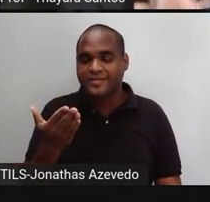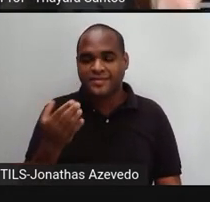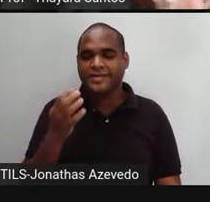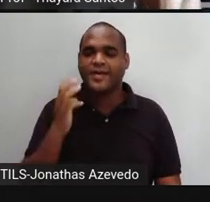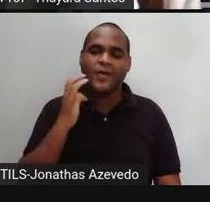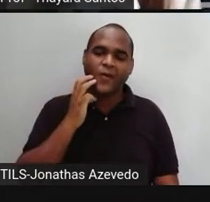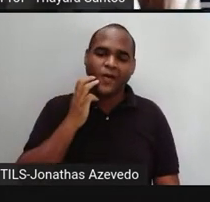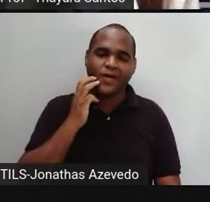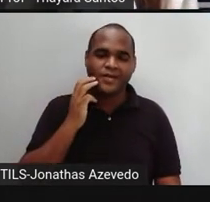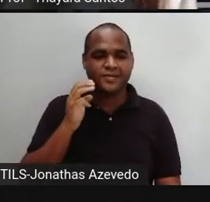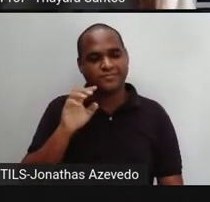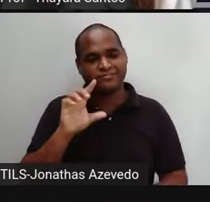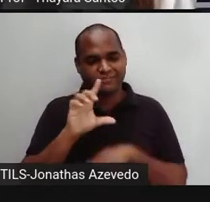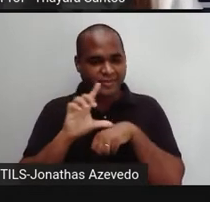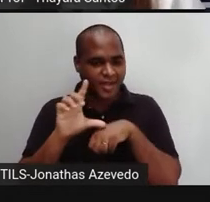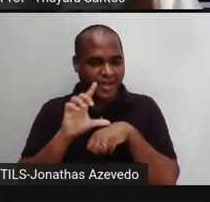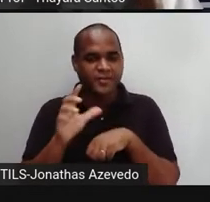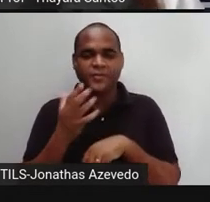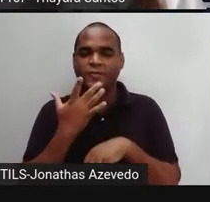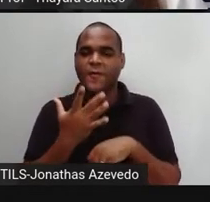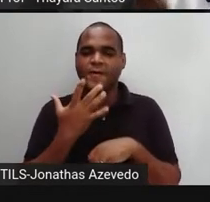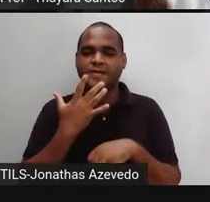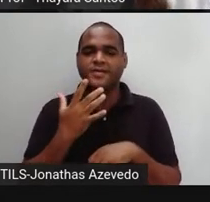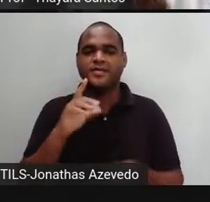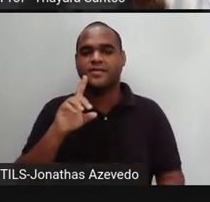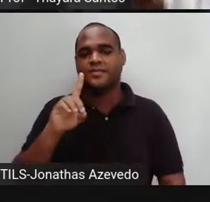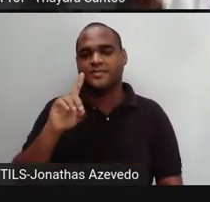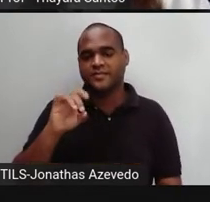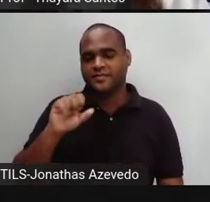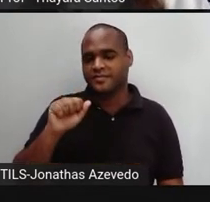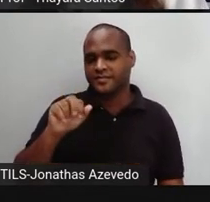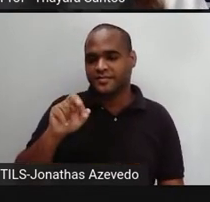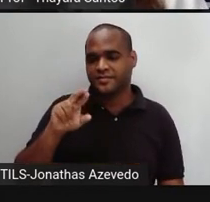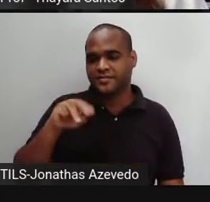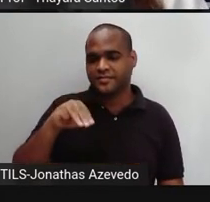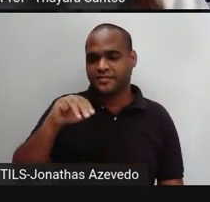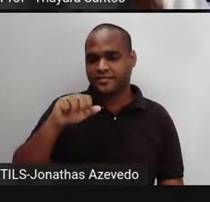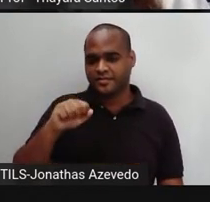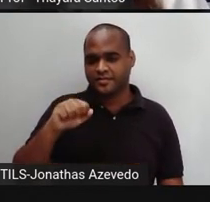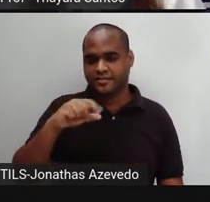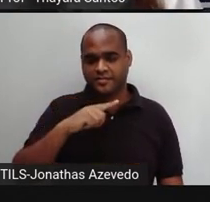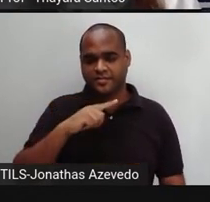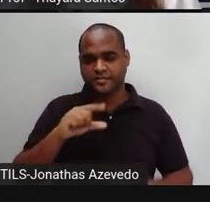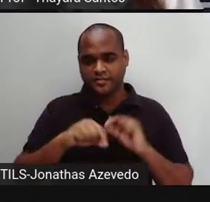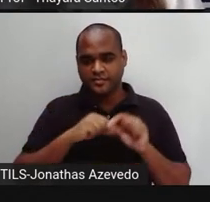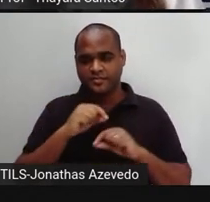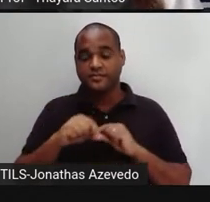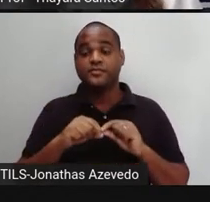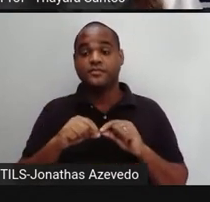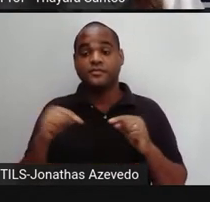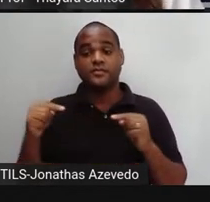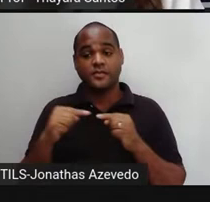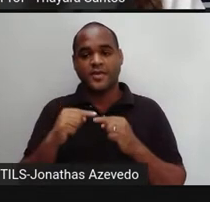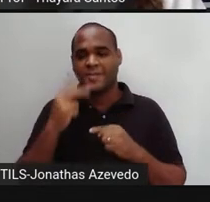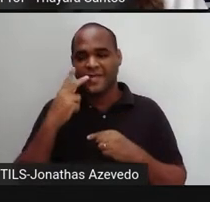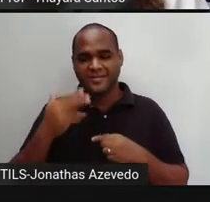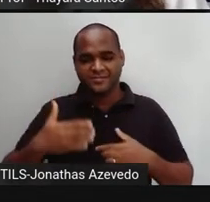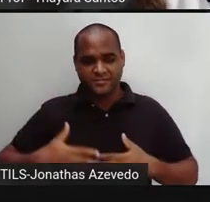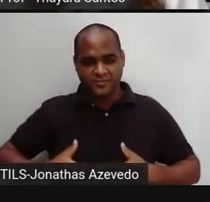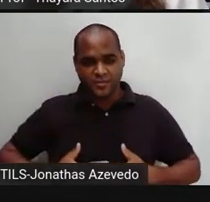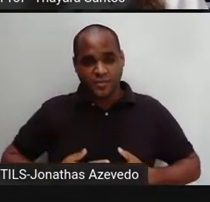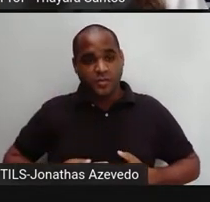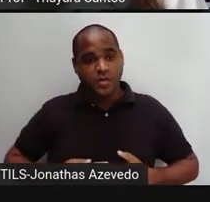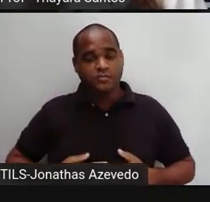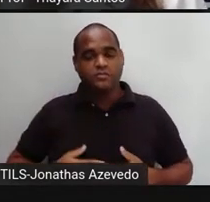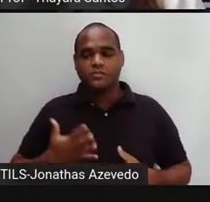rosa, meio rosa, meio lilás. O diafragma, ele fica acomodado abaixo dos nossos pulmões. Então, o diafragma, ele